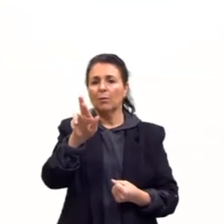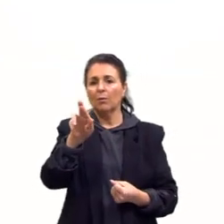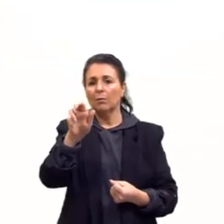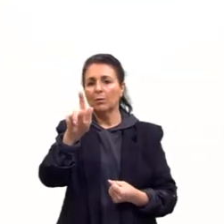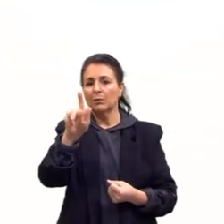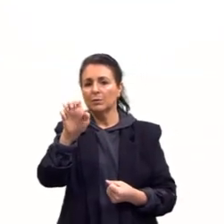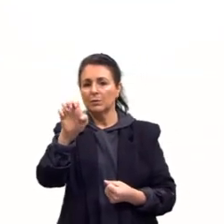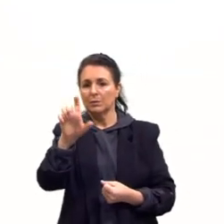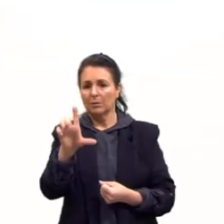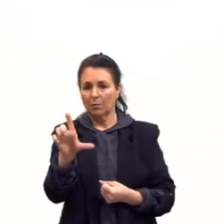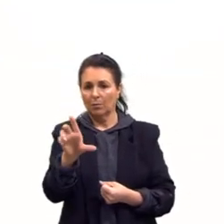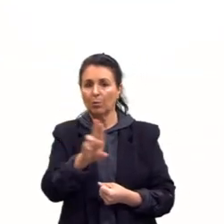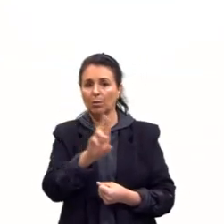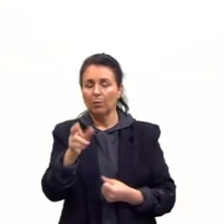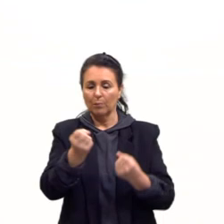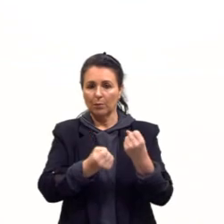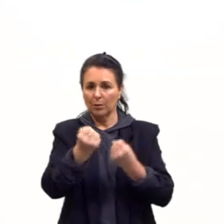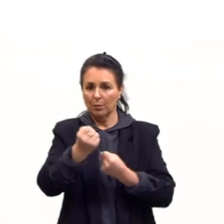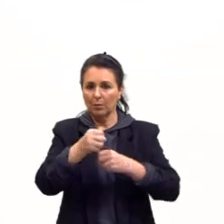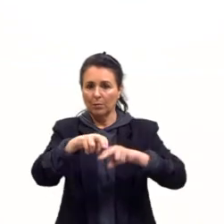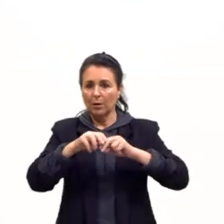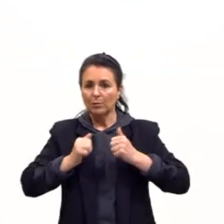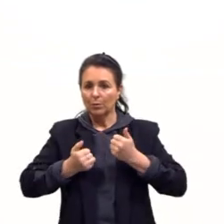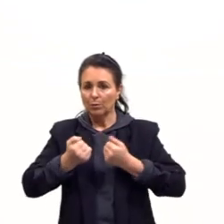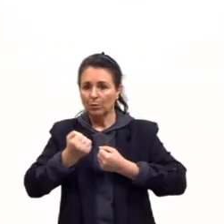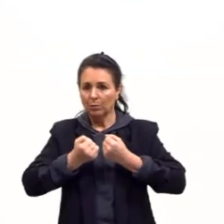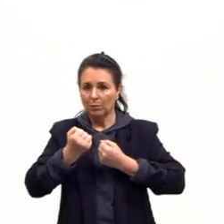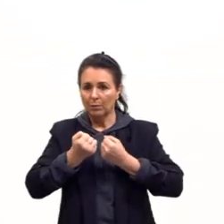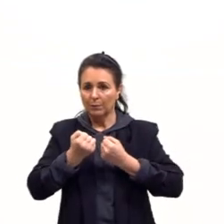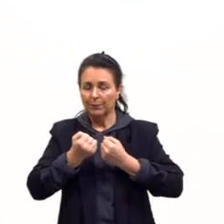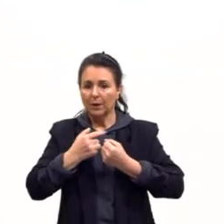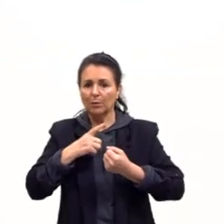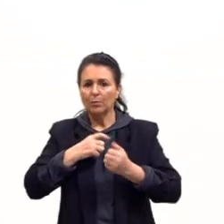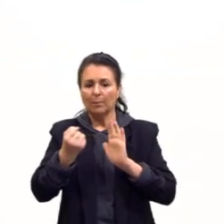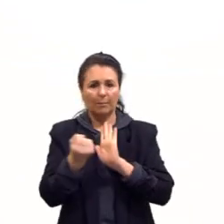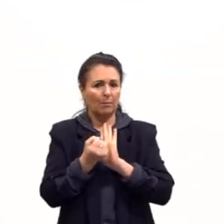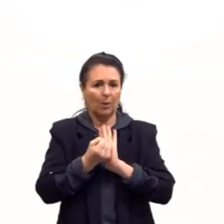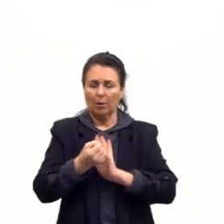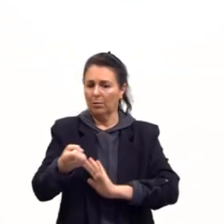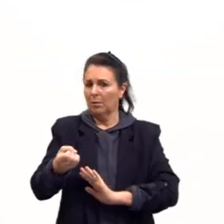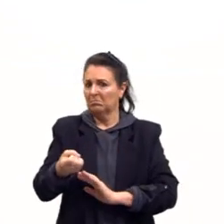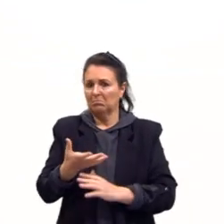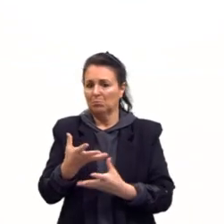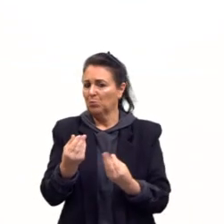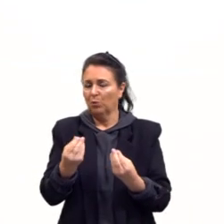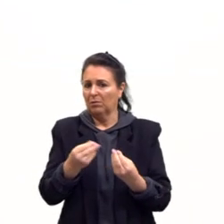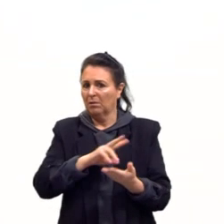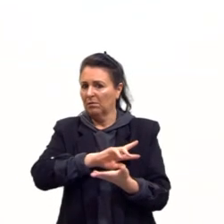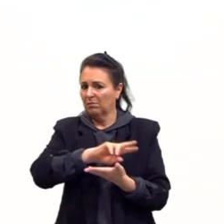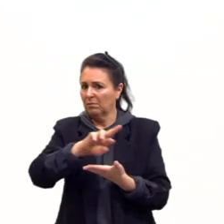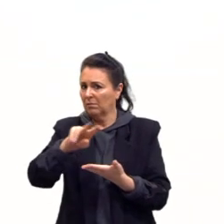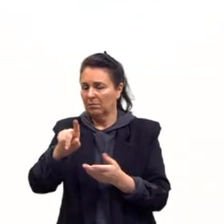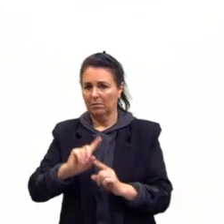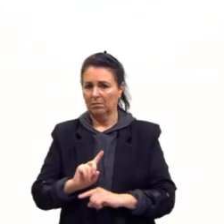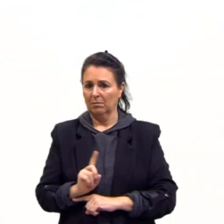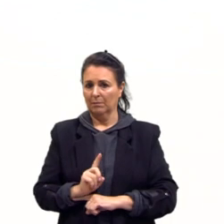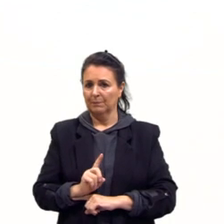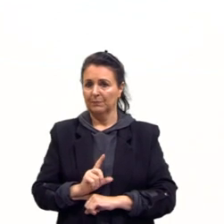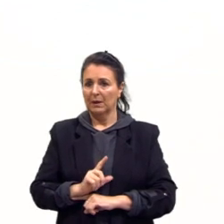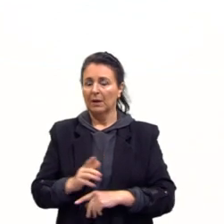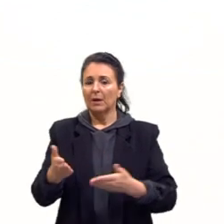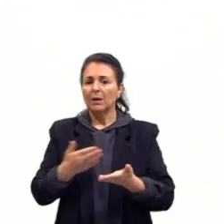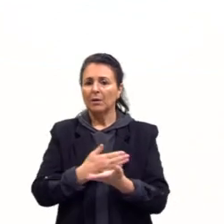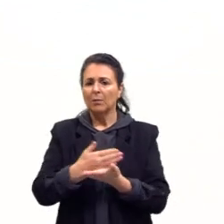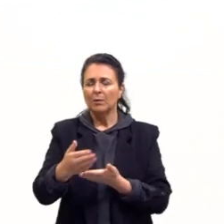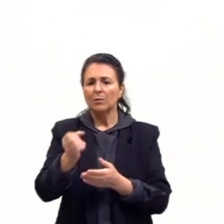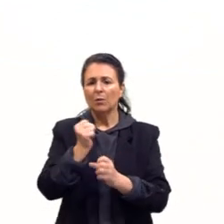justamente por esse desenvolvimento, não ter grandes marcas de novo, tá, vamos passar aqui, ó, e aí, a partir